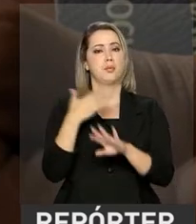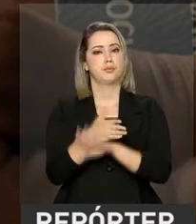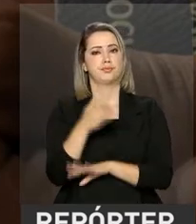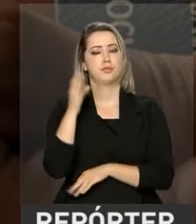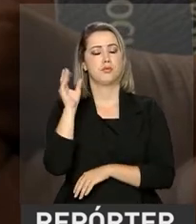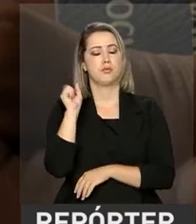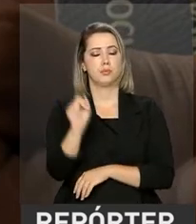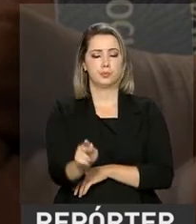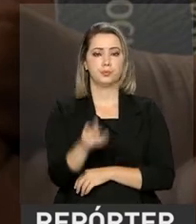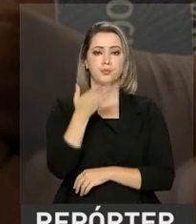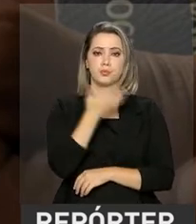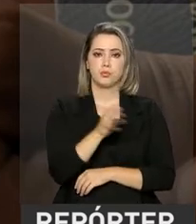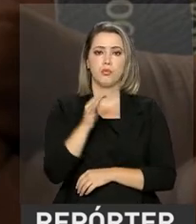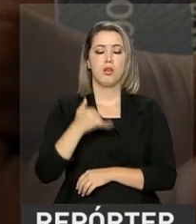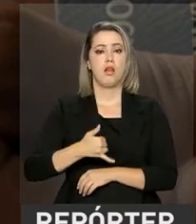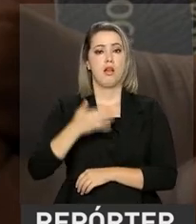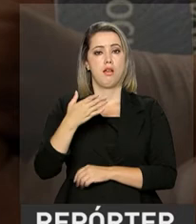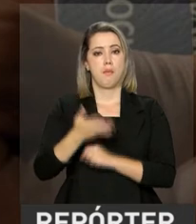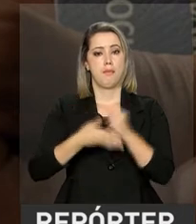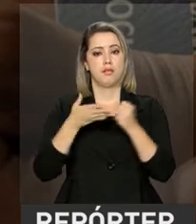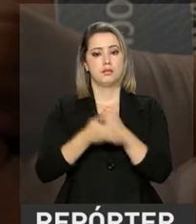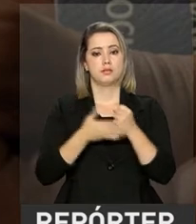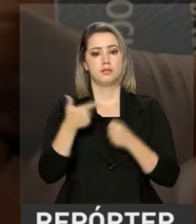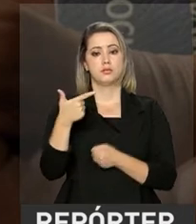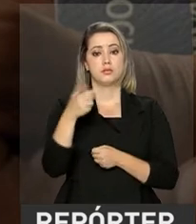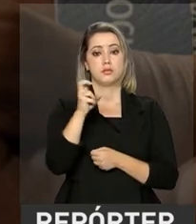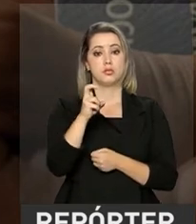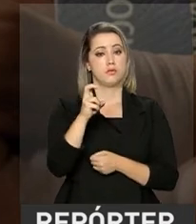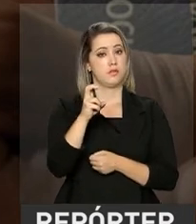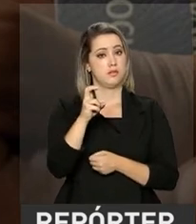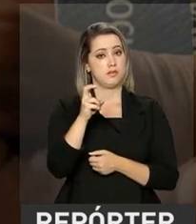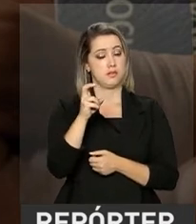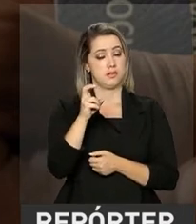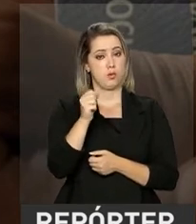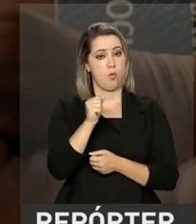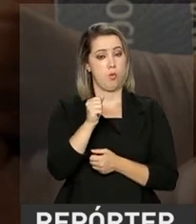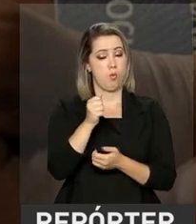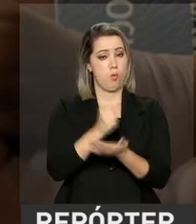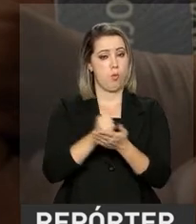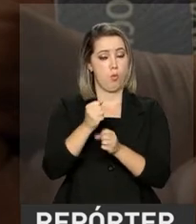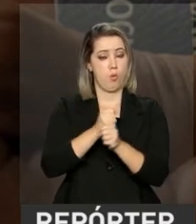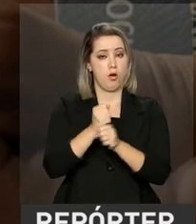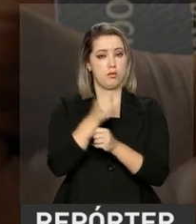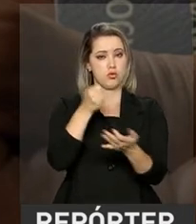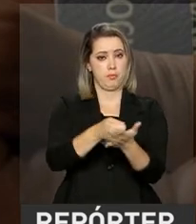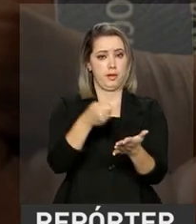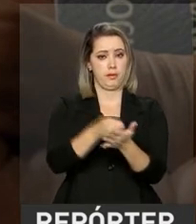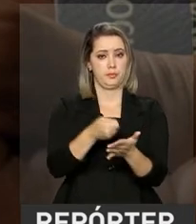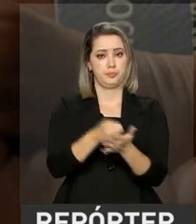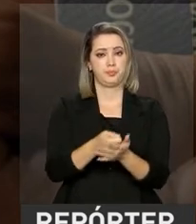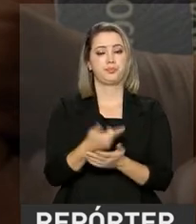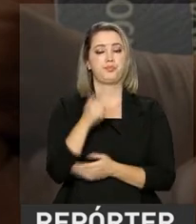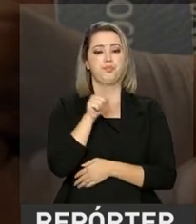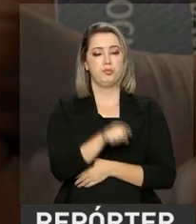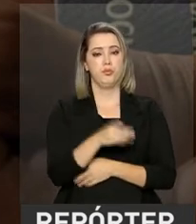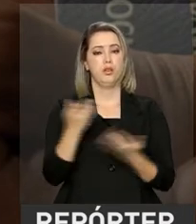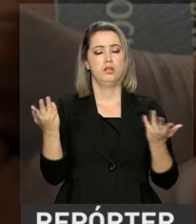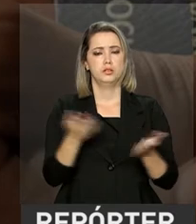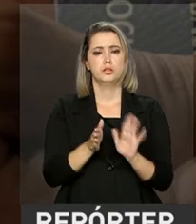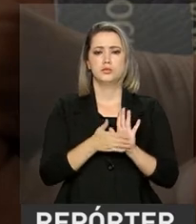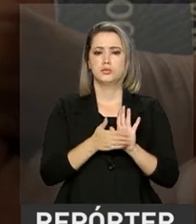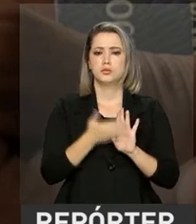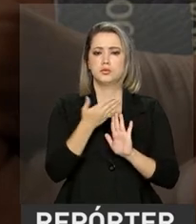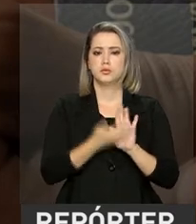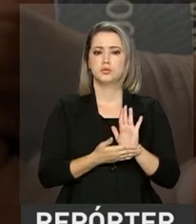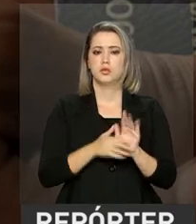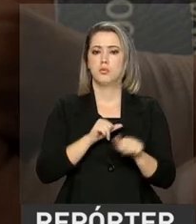à aposentadoria, com um mínimo de 25 anos de contribuição nos dois casos. O texto também prevê agora um